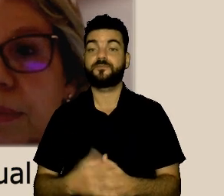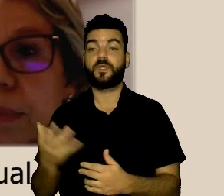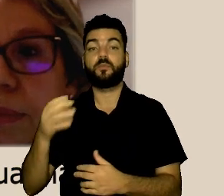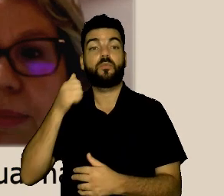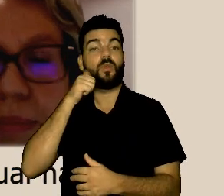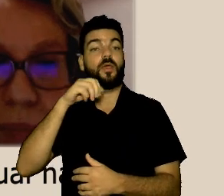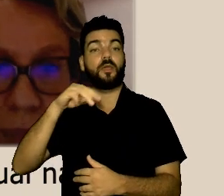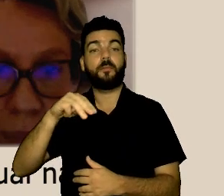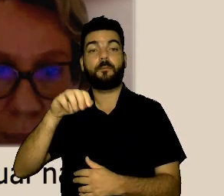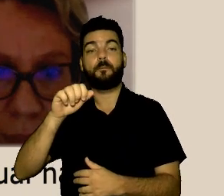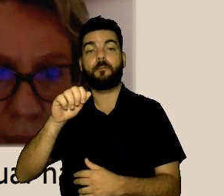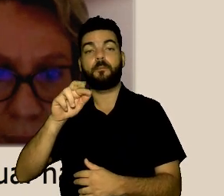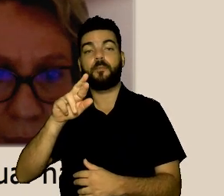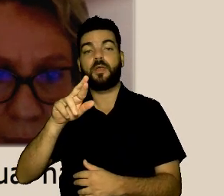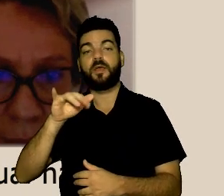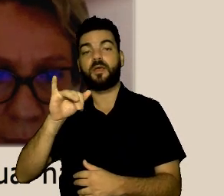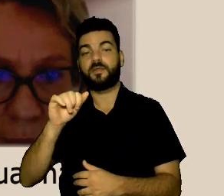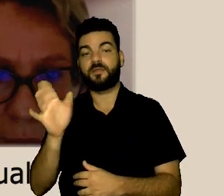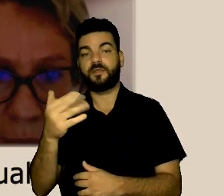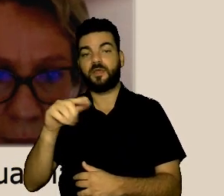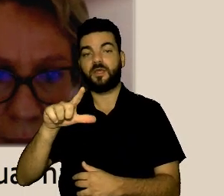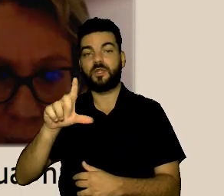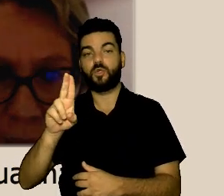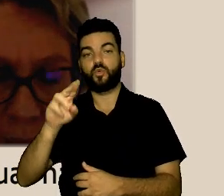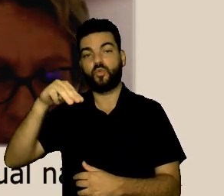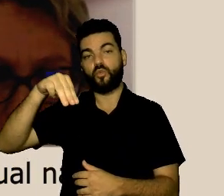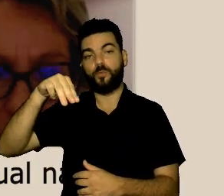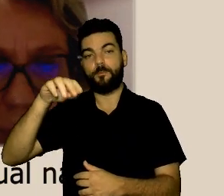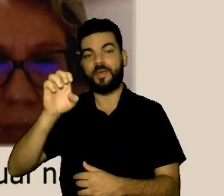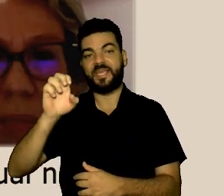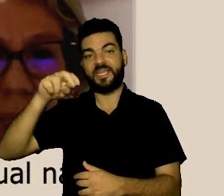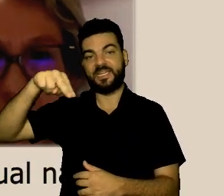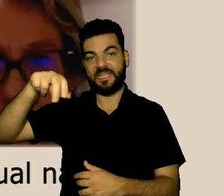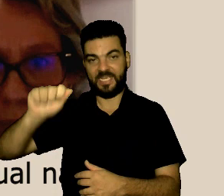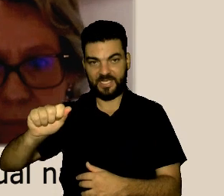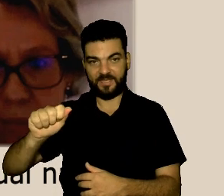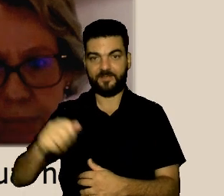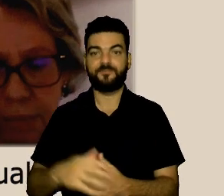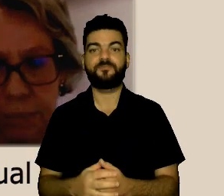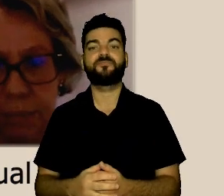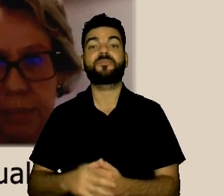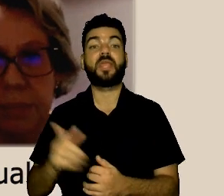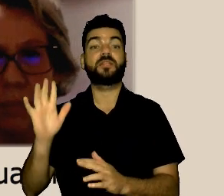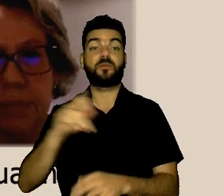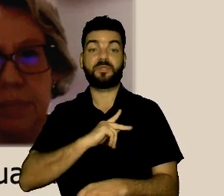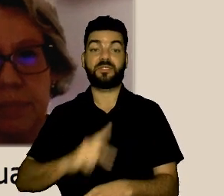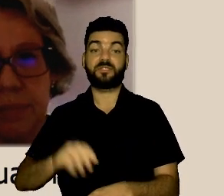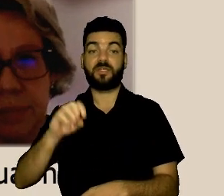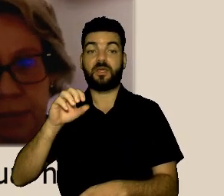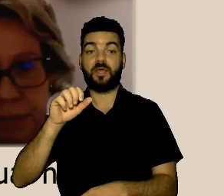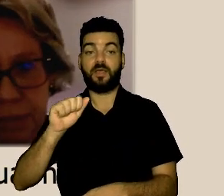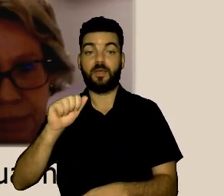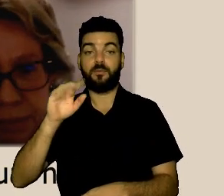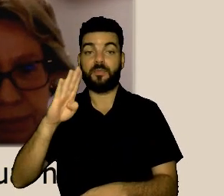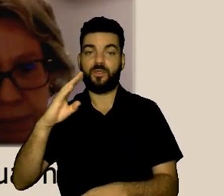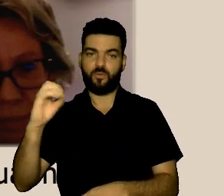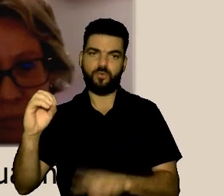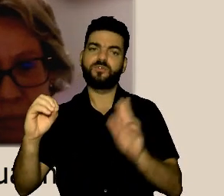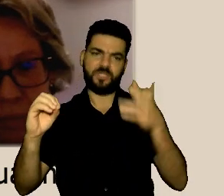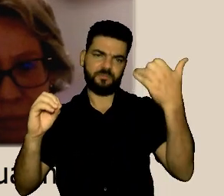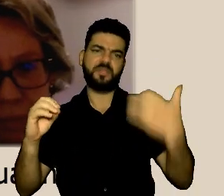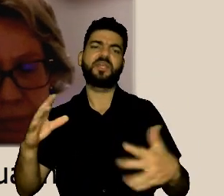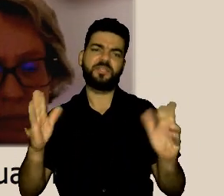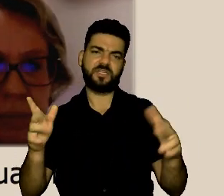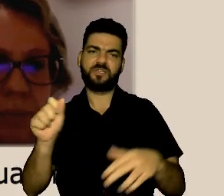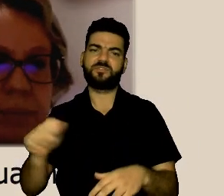Paulo, presidente da ABO, como já disse, Associação Brasileira de Ouvidores Seccional São Paulo,